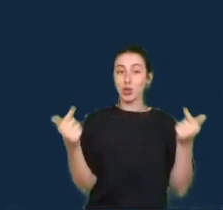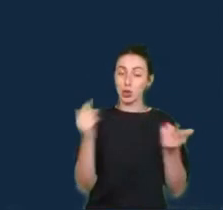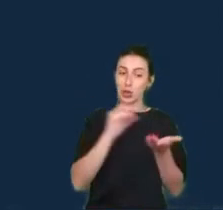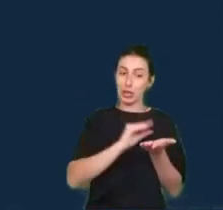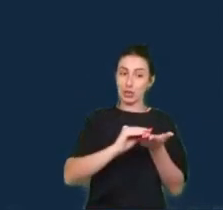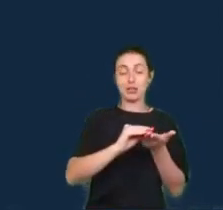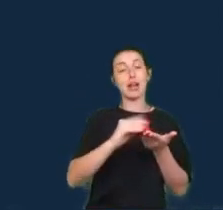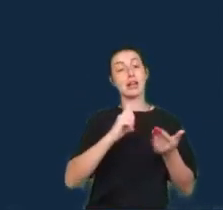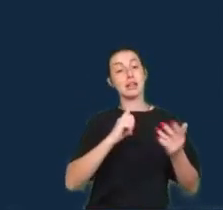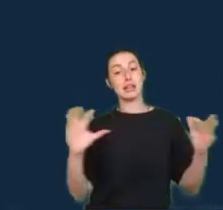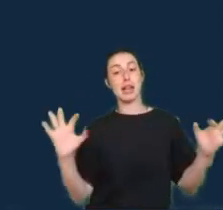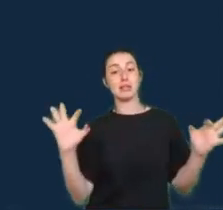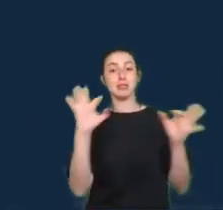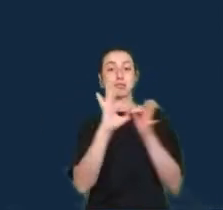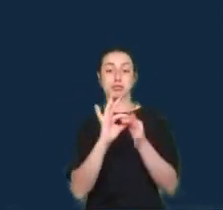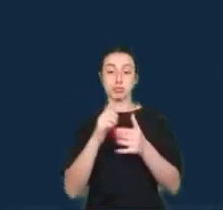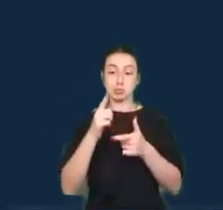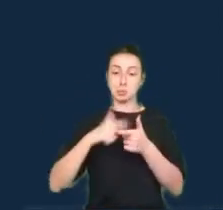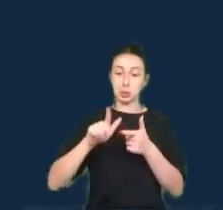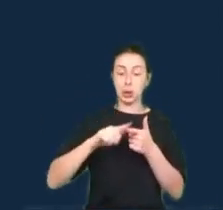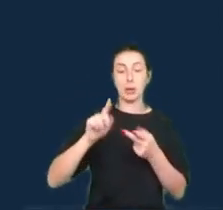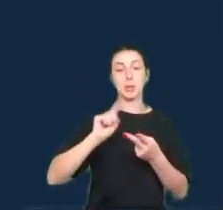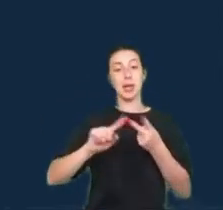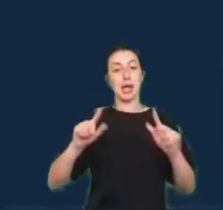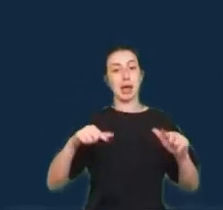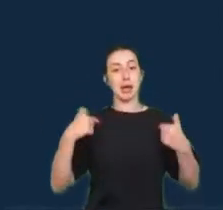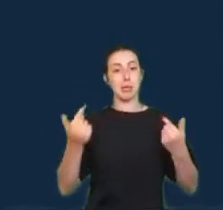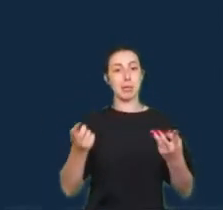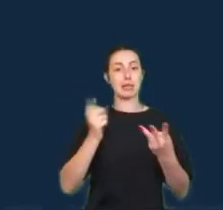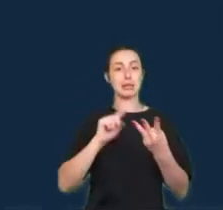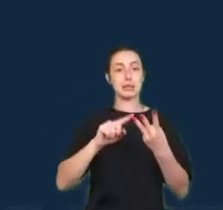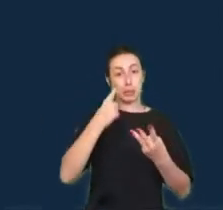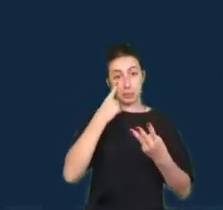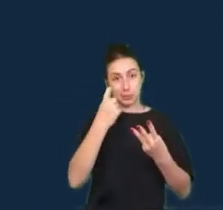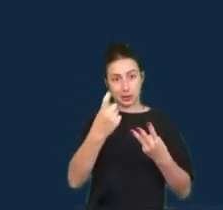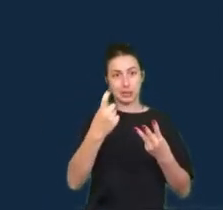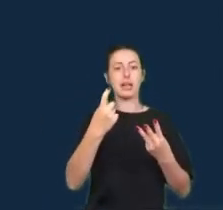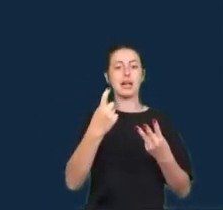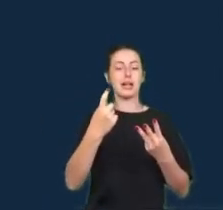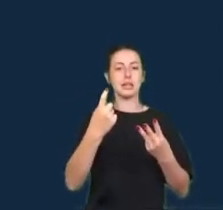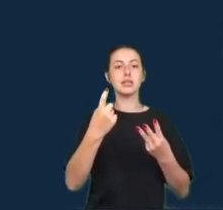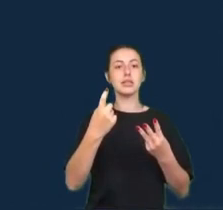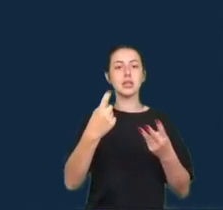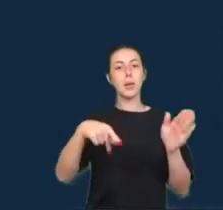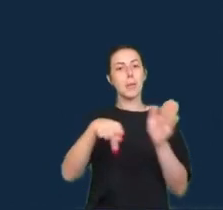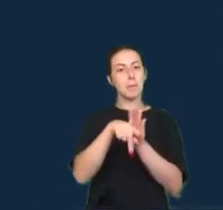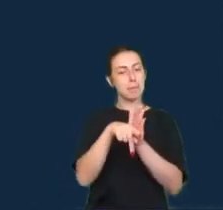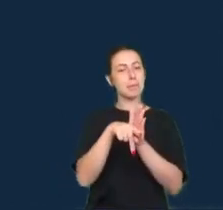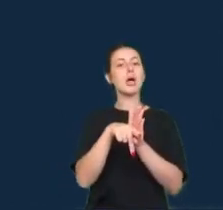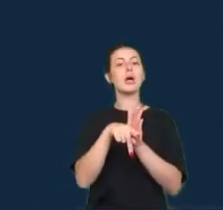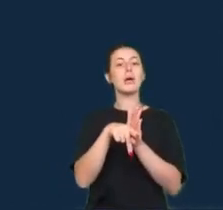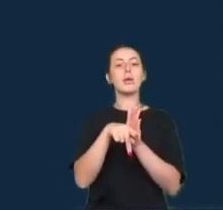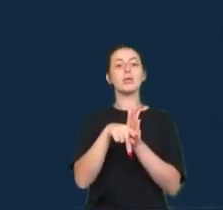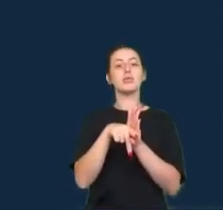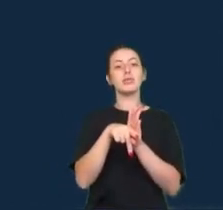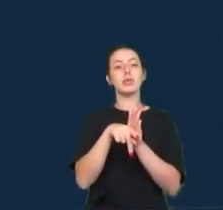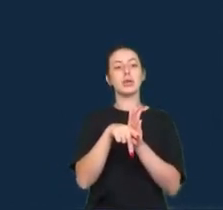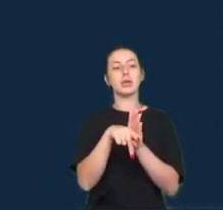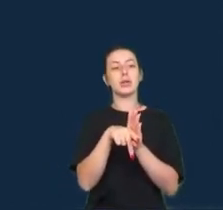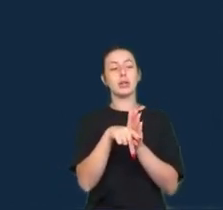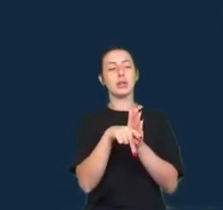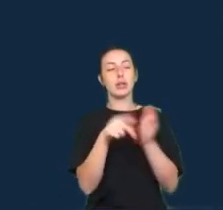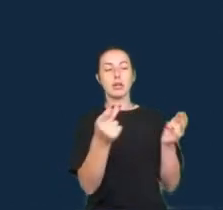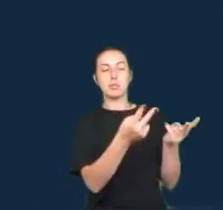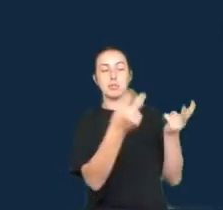problemas, atores e interesses de estruturas de marginalização